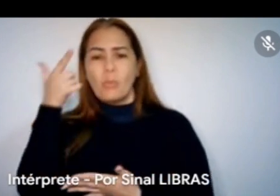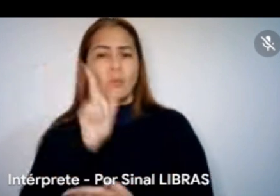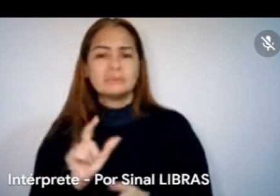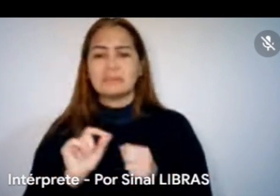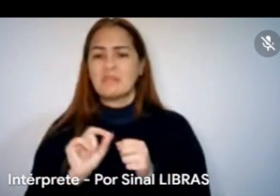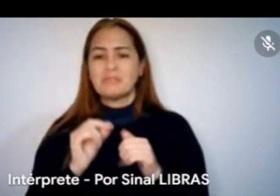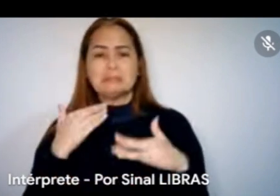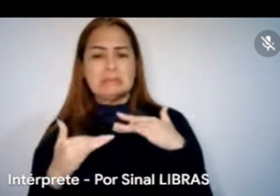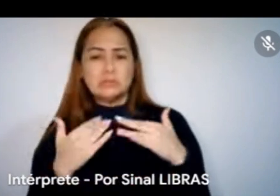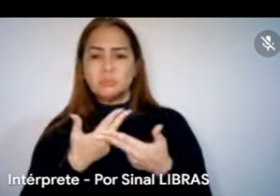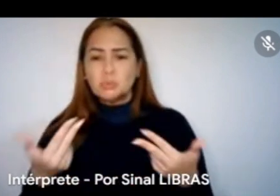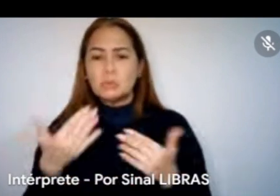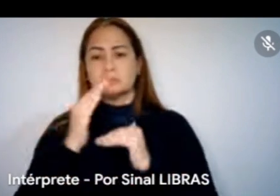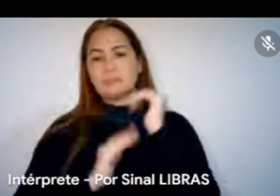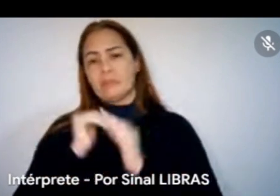práticas.